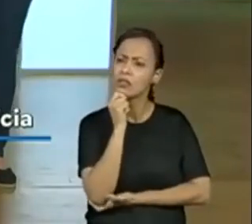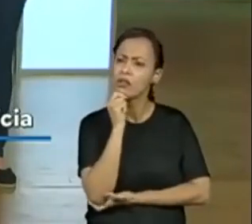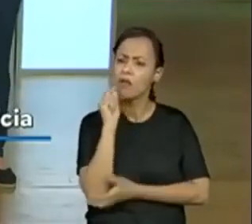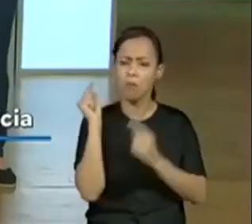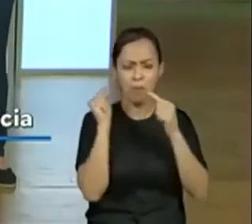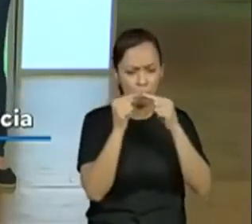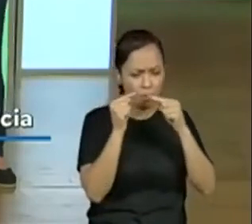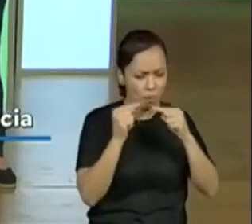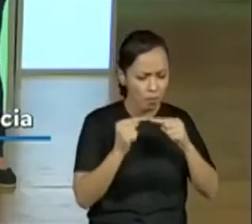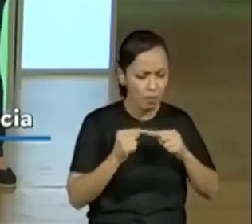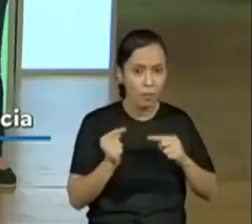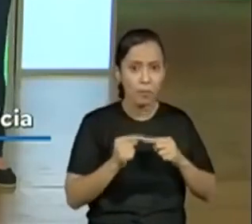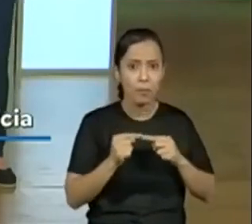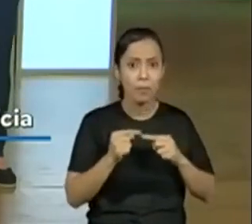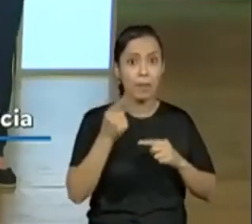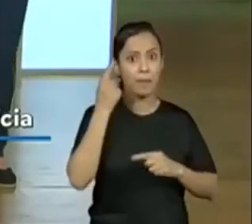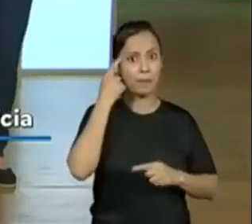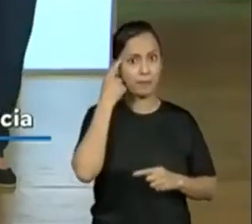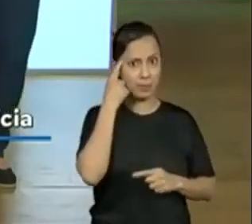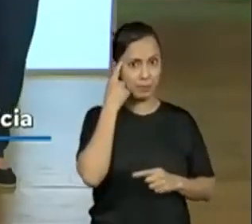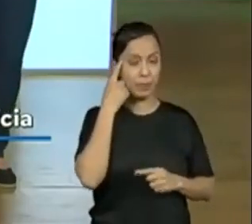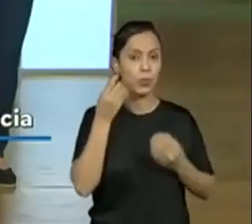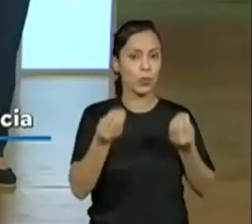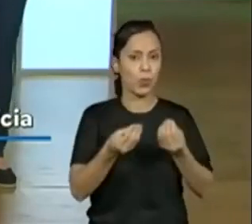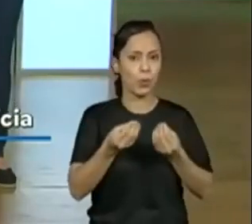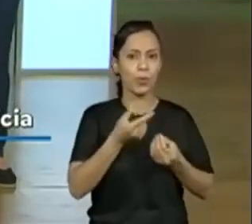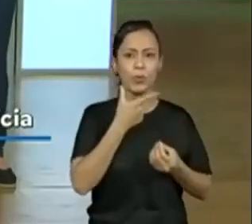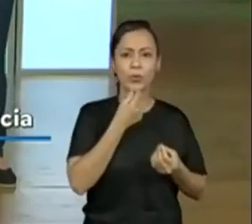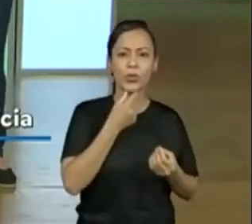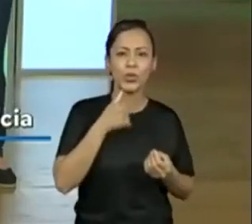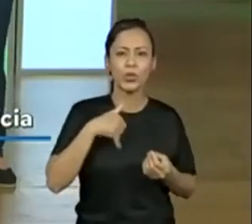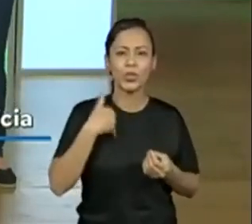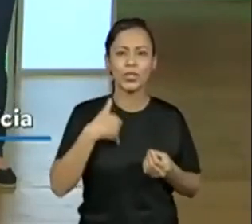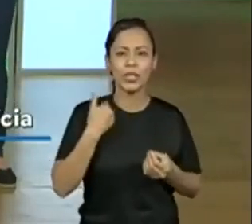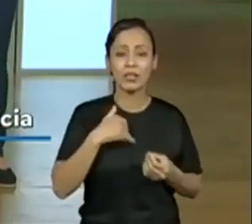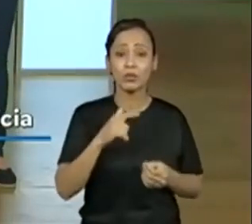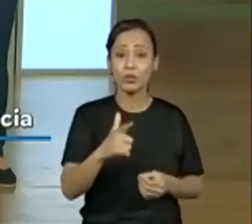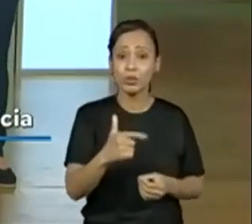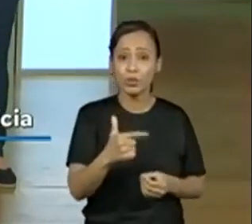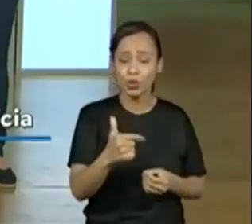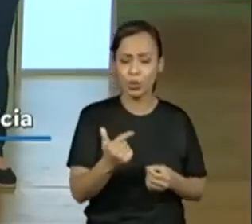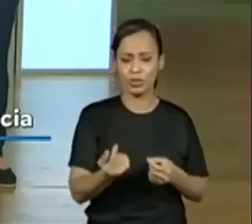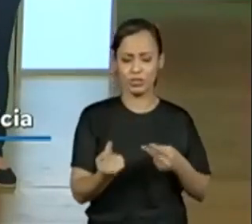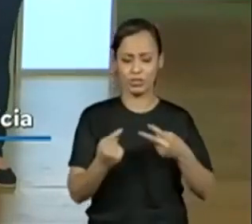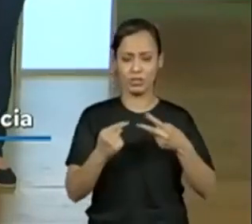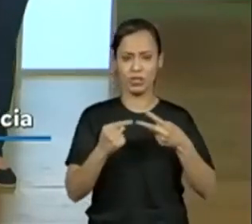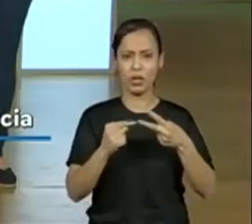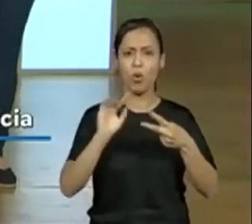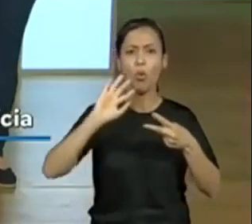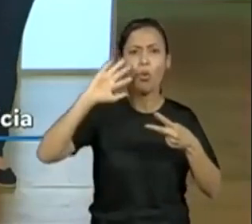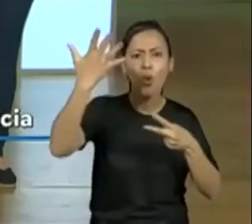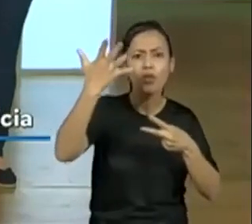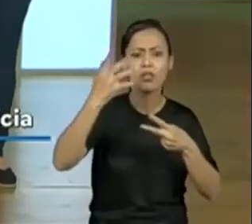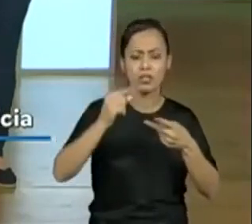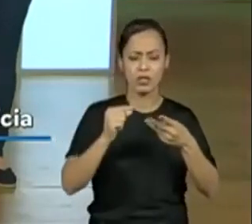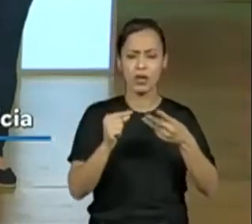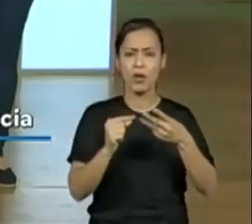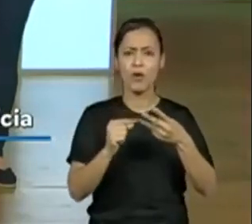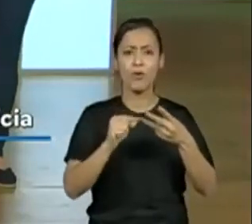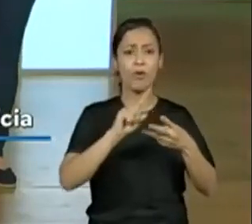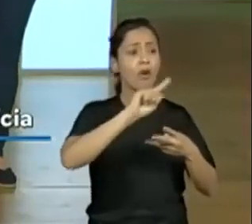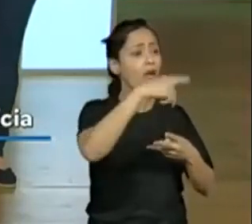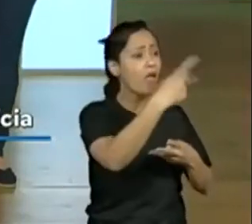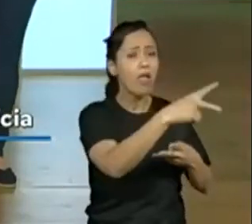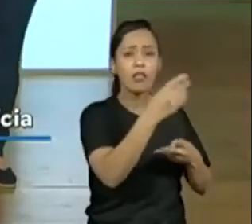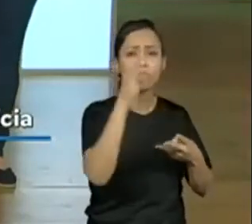Te prendem desde o comecinho até o final para a gente poder saber o que está acontecendo de fato. E olha,